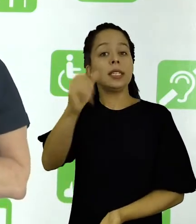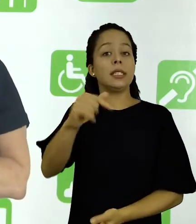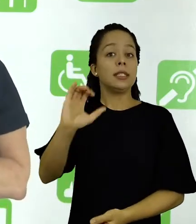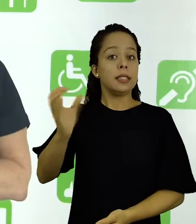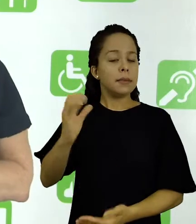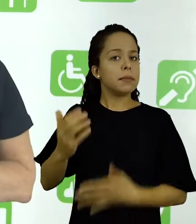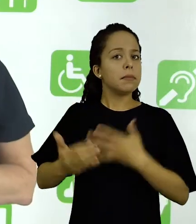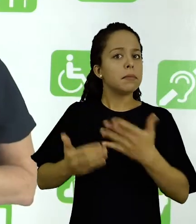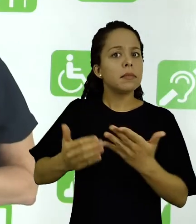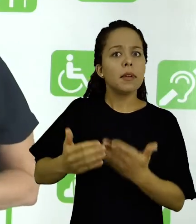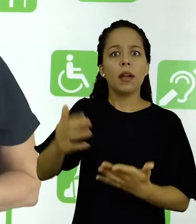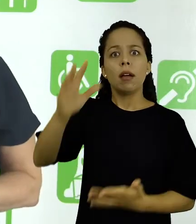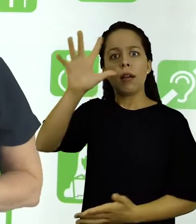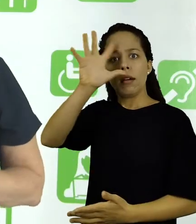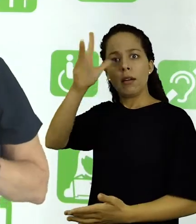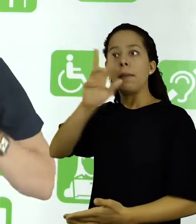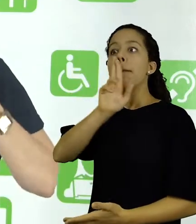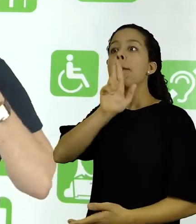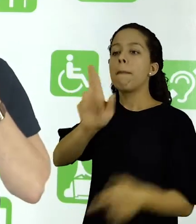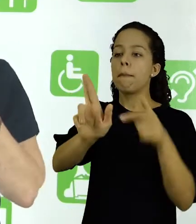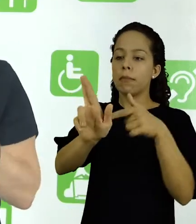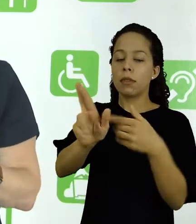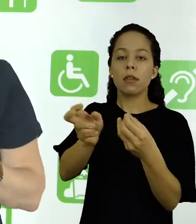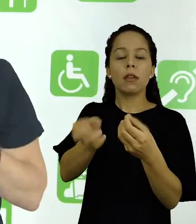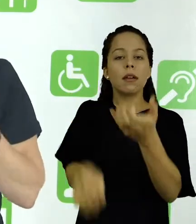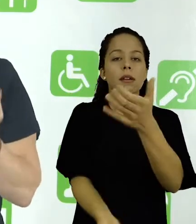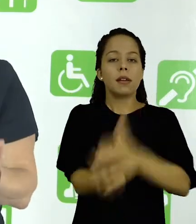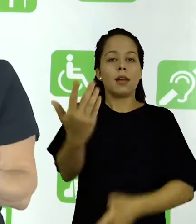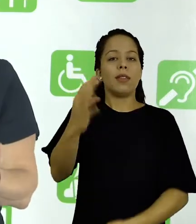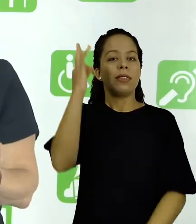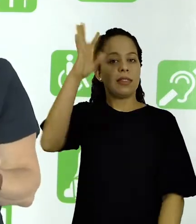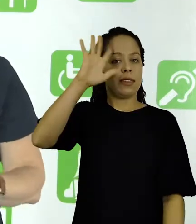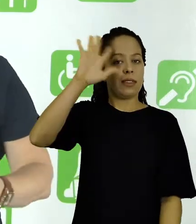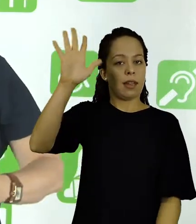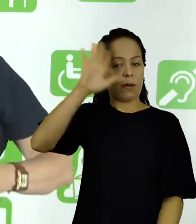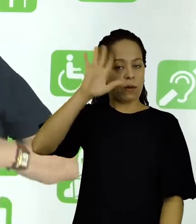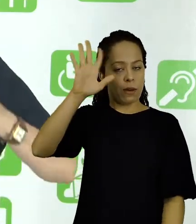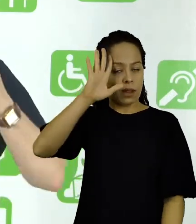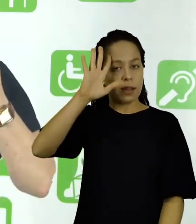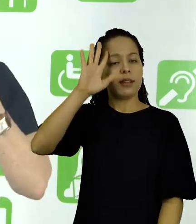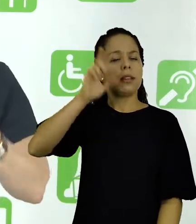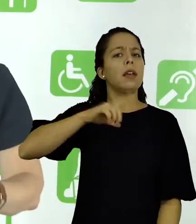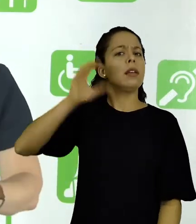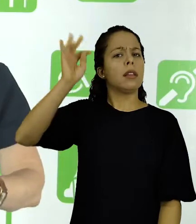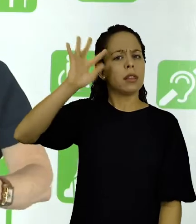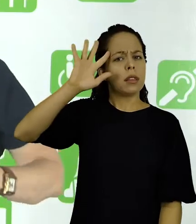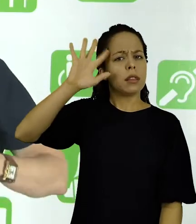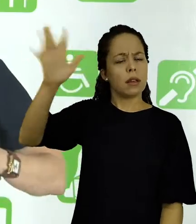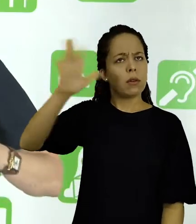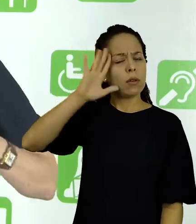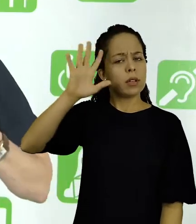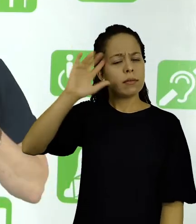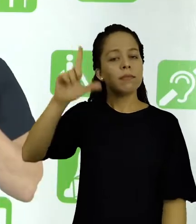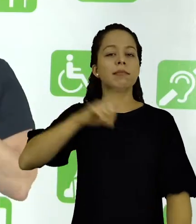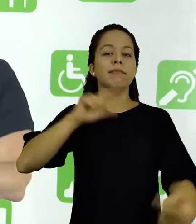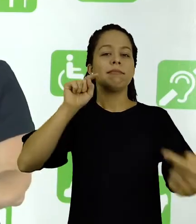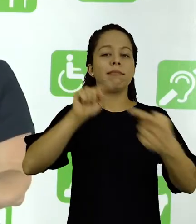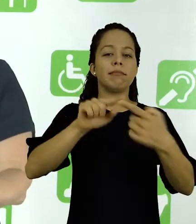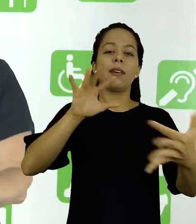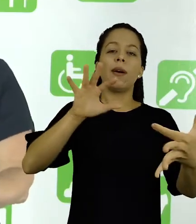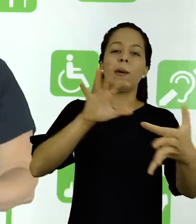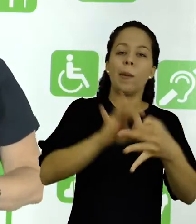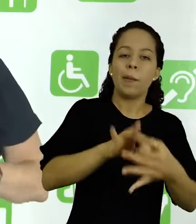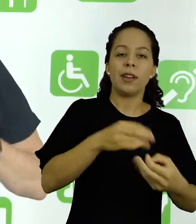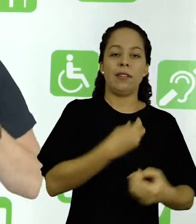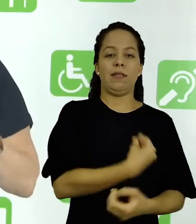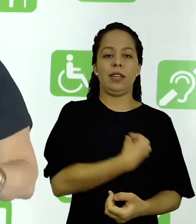científicas. Conclusões essas que geraram teorias que, a partir delas, foram geradas outras